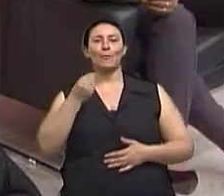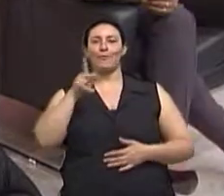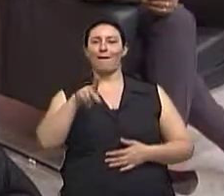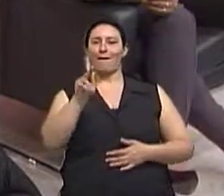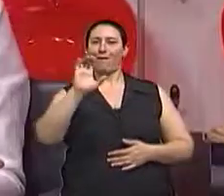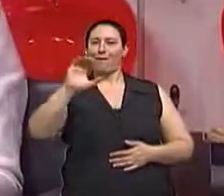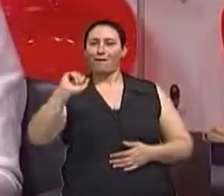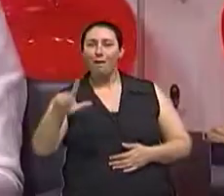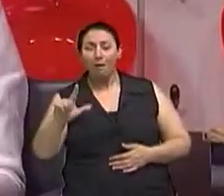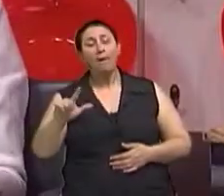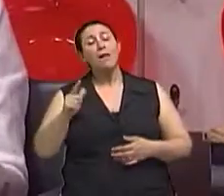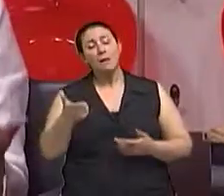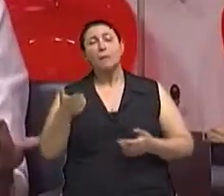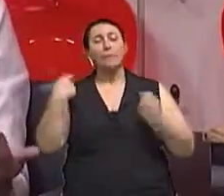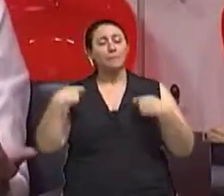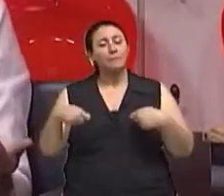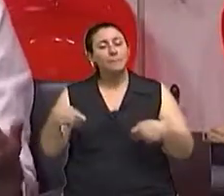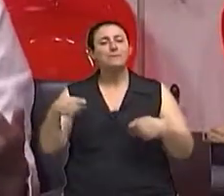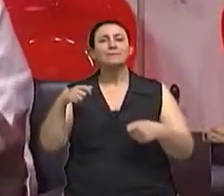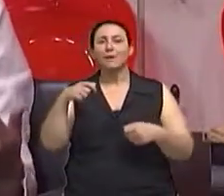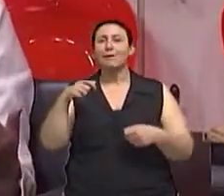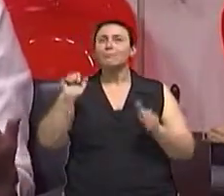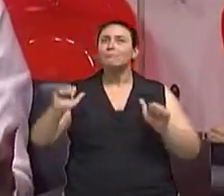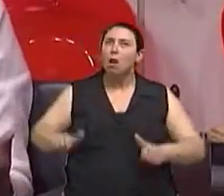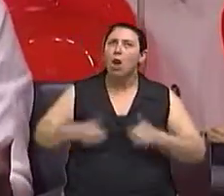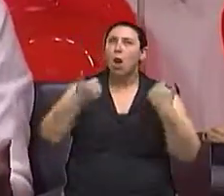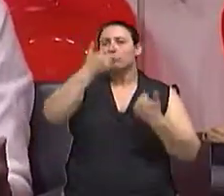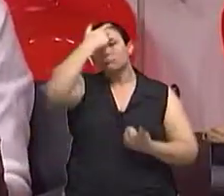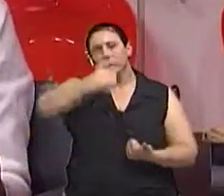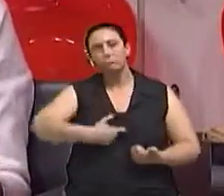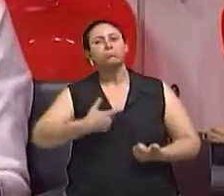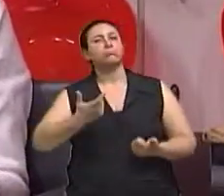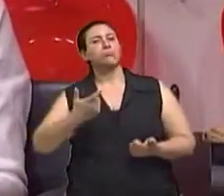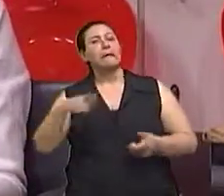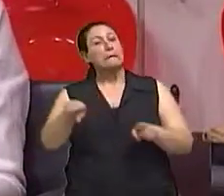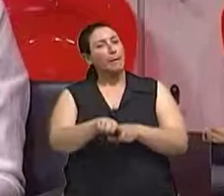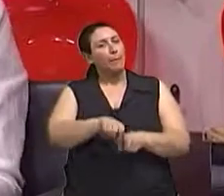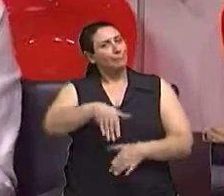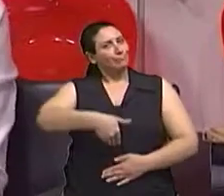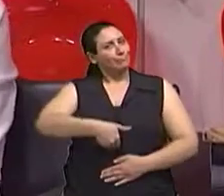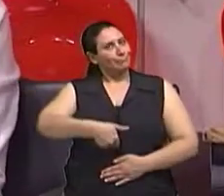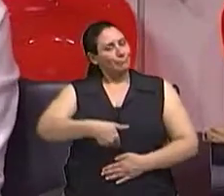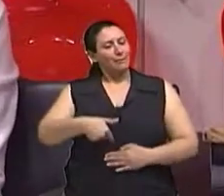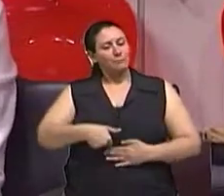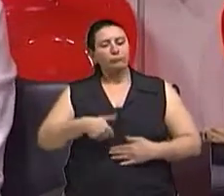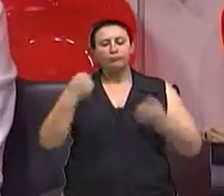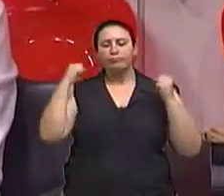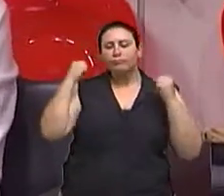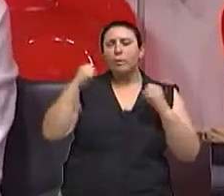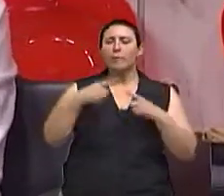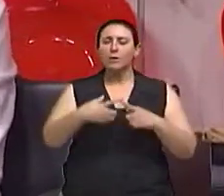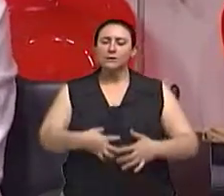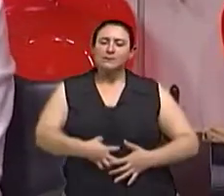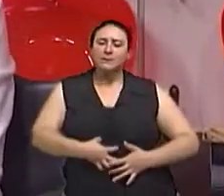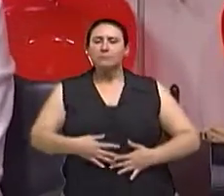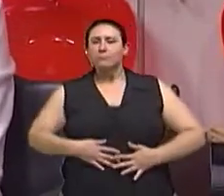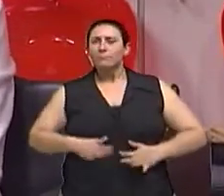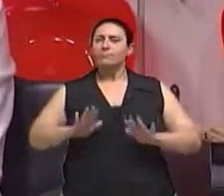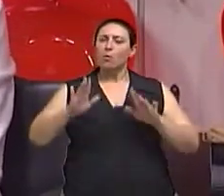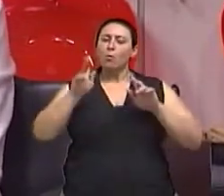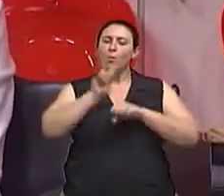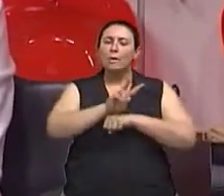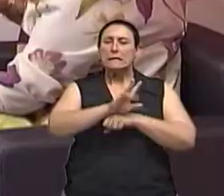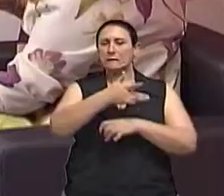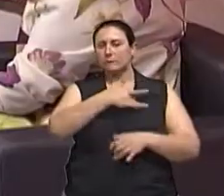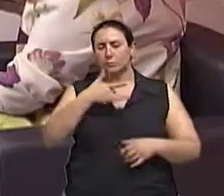trazer um benefício no sentido de melhor disposição gástrica também para praticar o esporte. Claro. E uma pessoa que